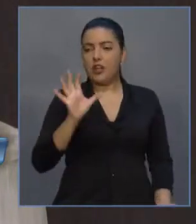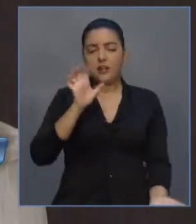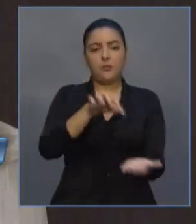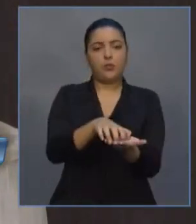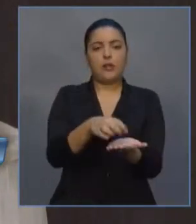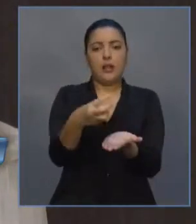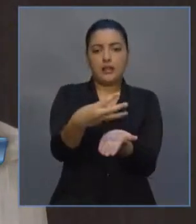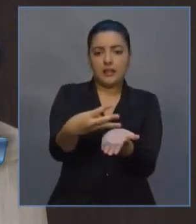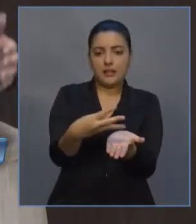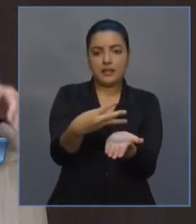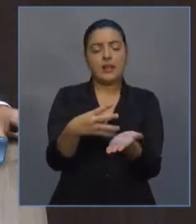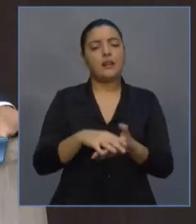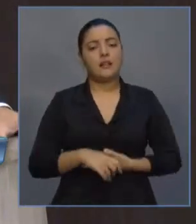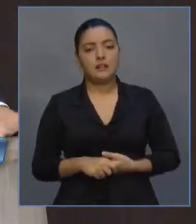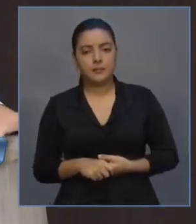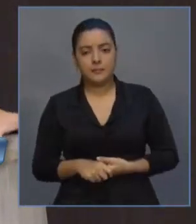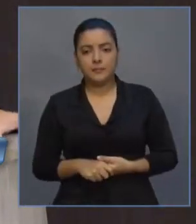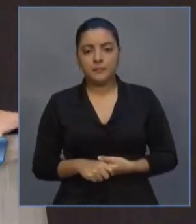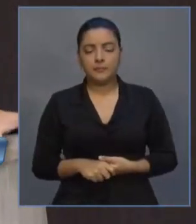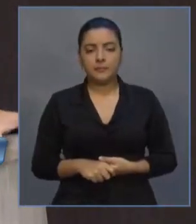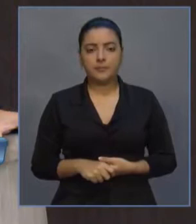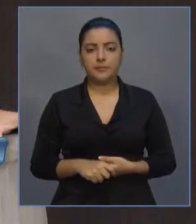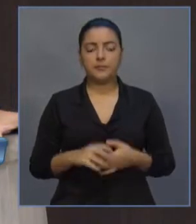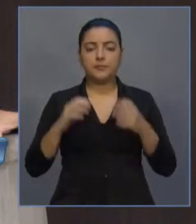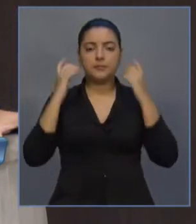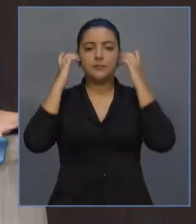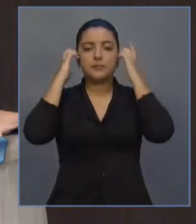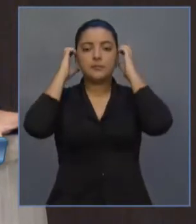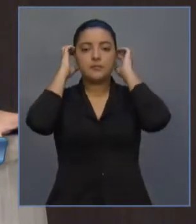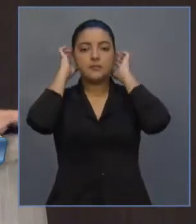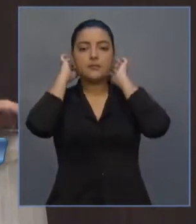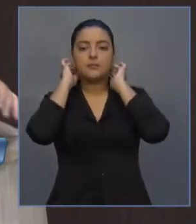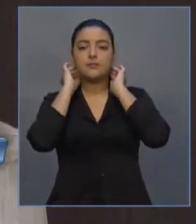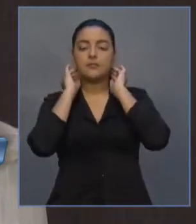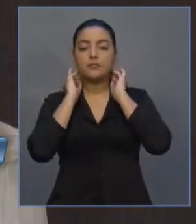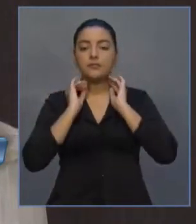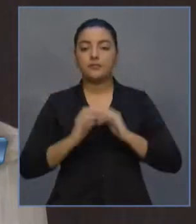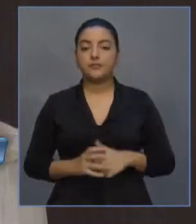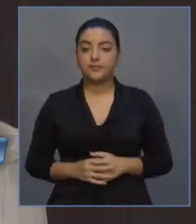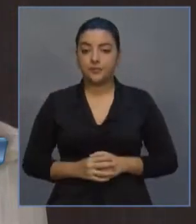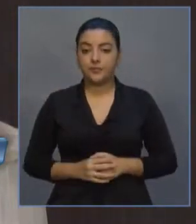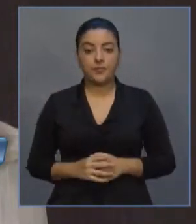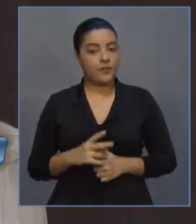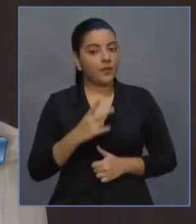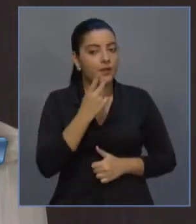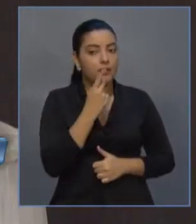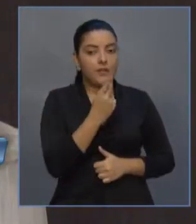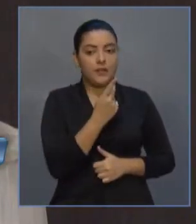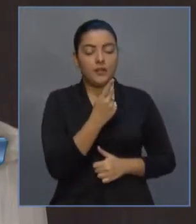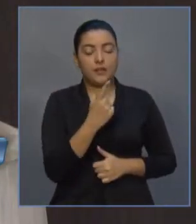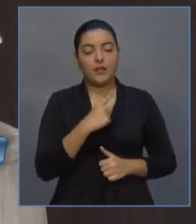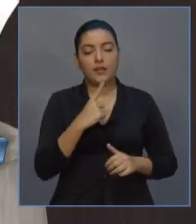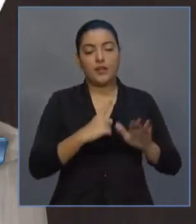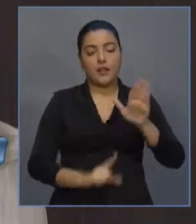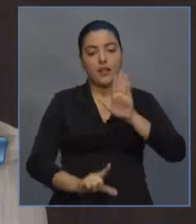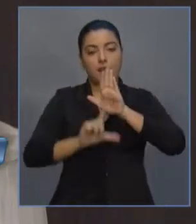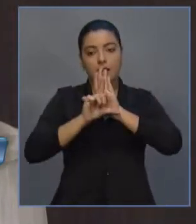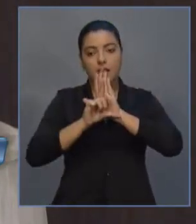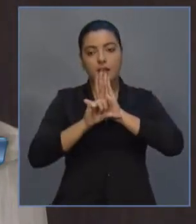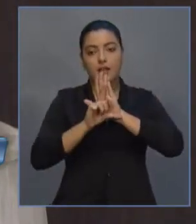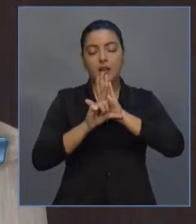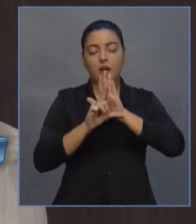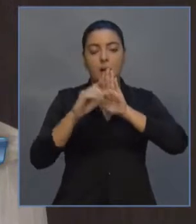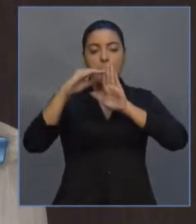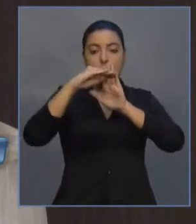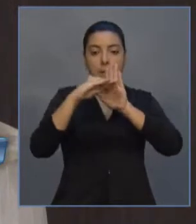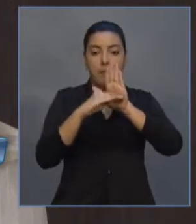haverá uma cadeia de empregos indiretos alavancando esses voos. E para isso ela estabeleceu, a lei anterior, estabeleceu quatro